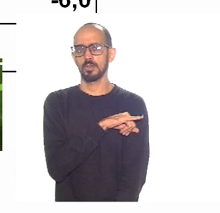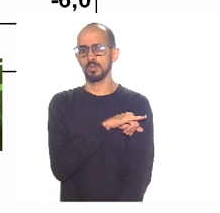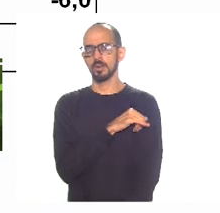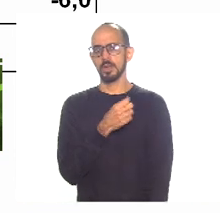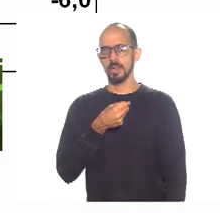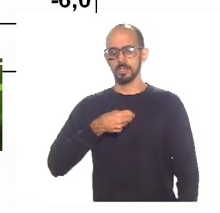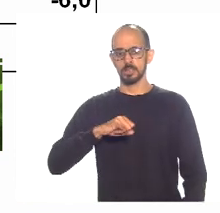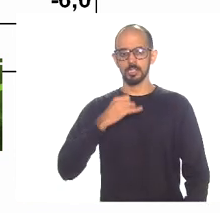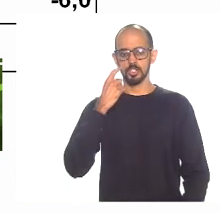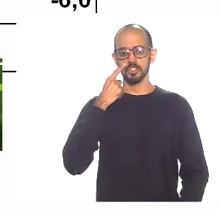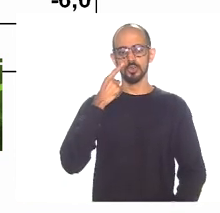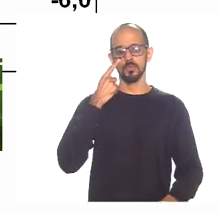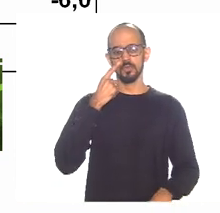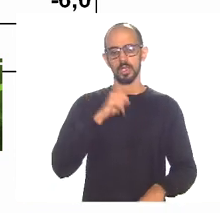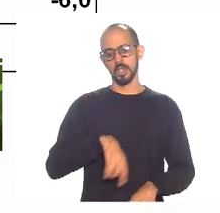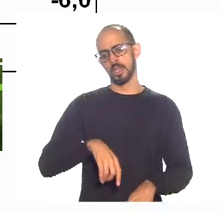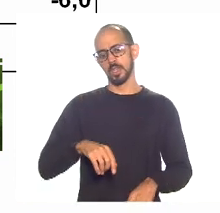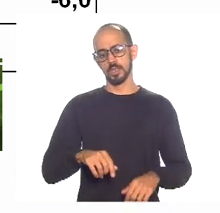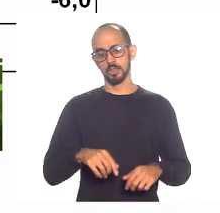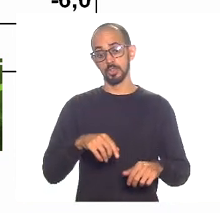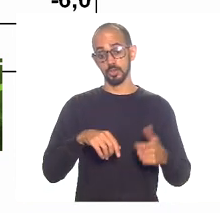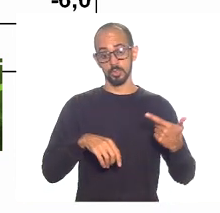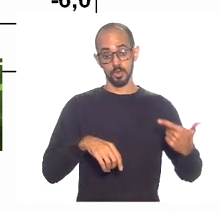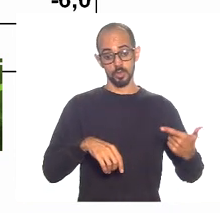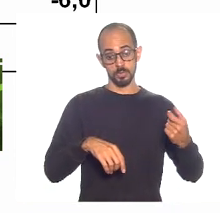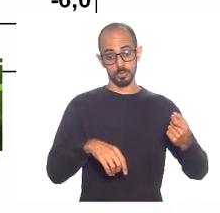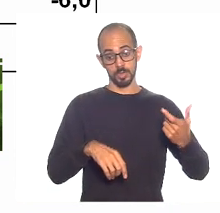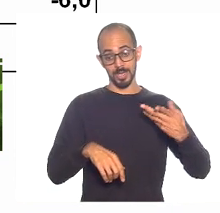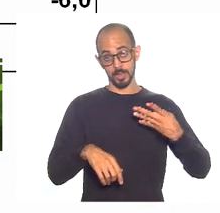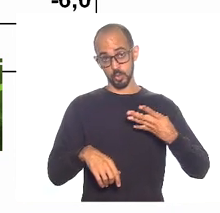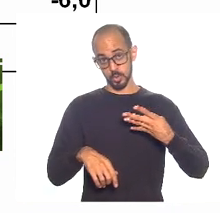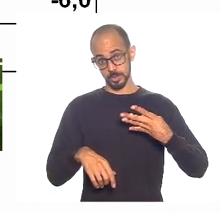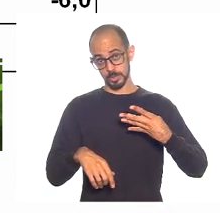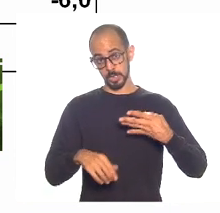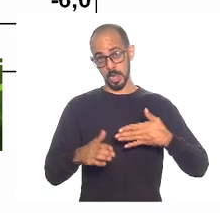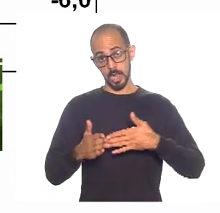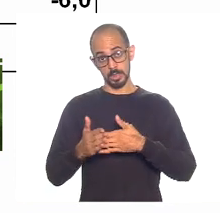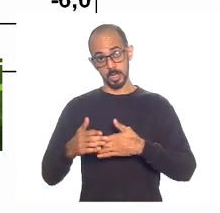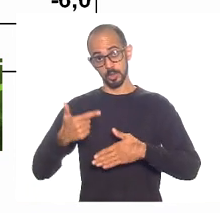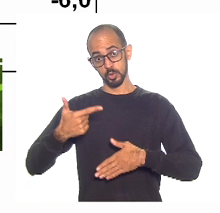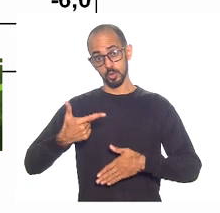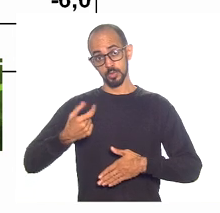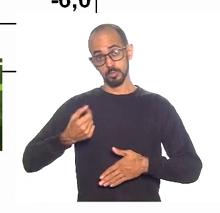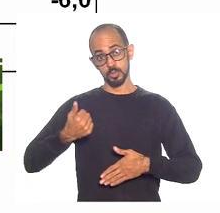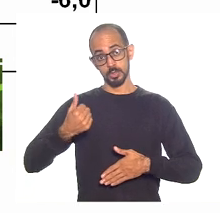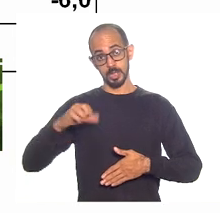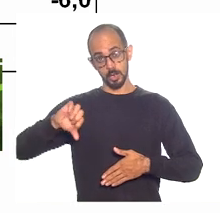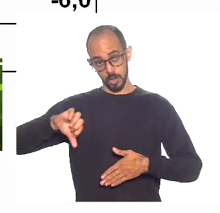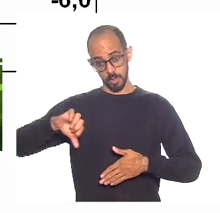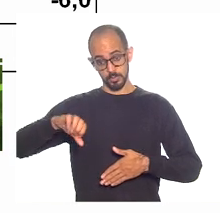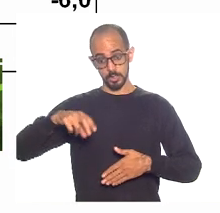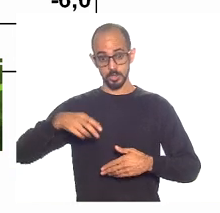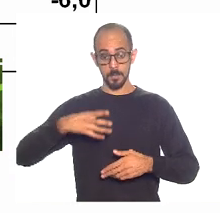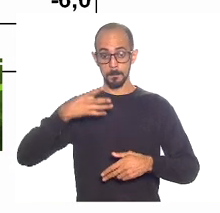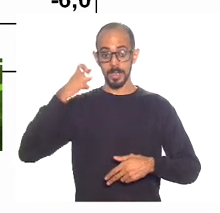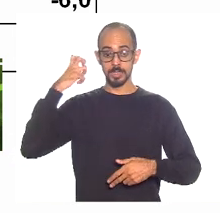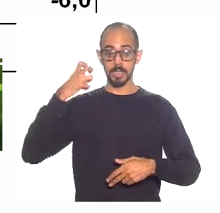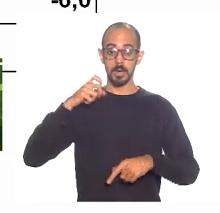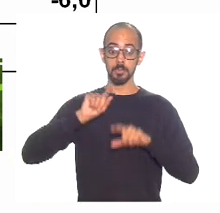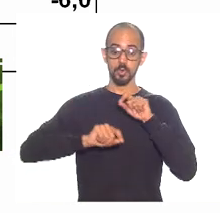2014 a 2019, eu não botei aí, a gente vê que o Rio de Janeiro perdeu mais de meio milhão de pesos,